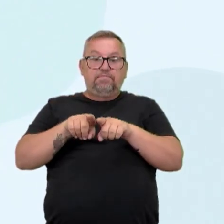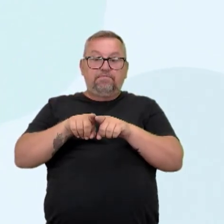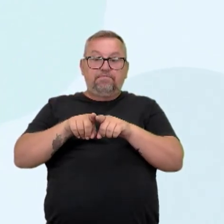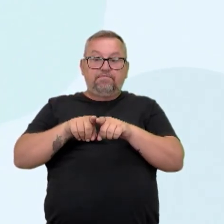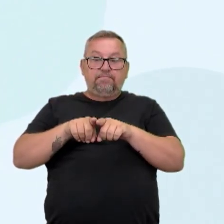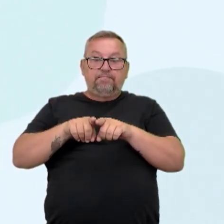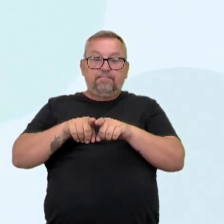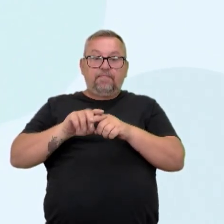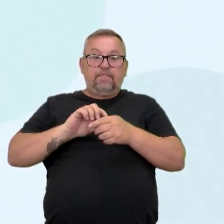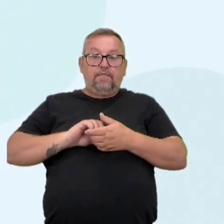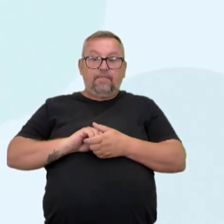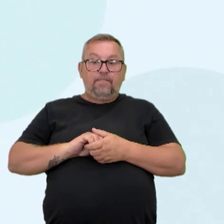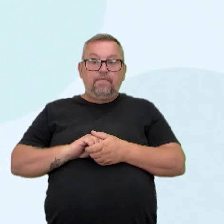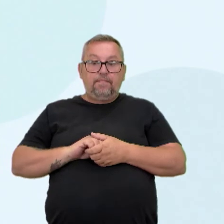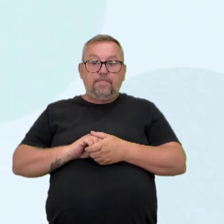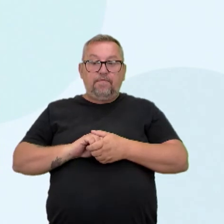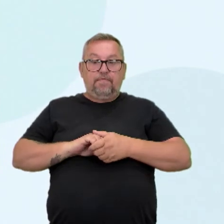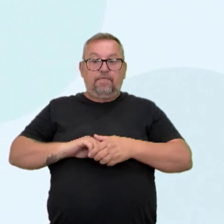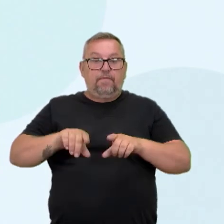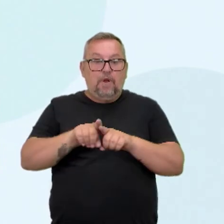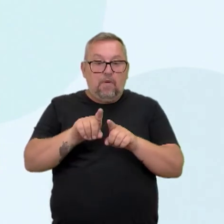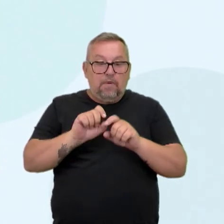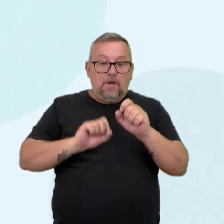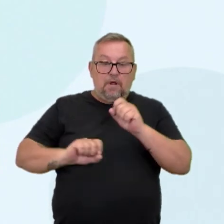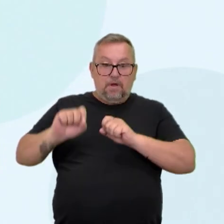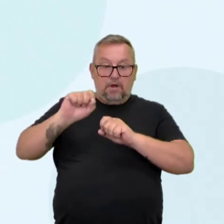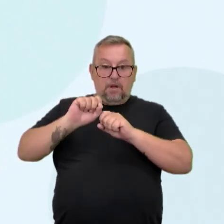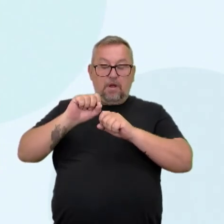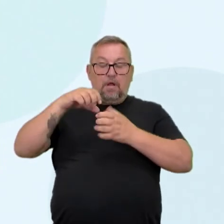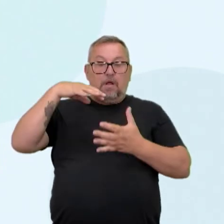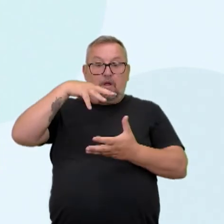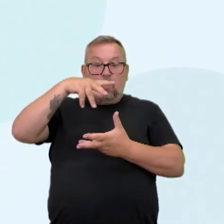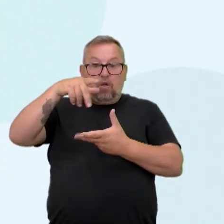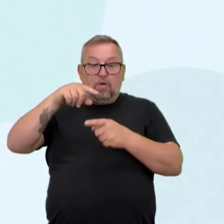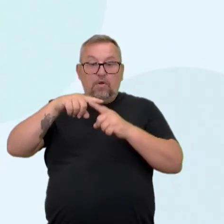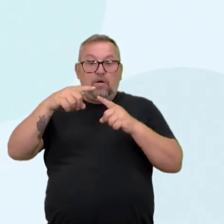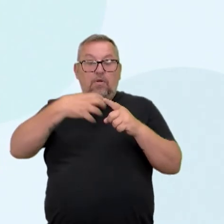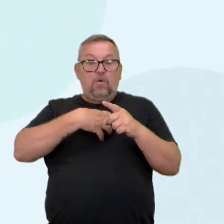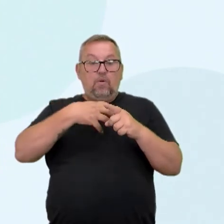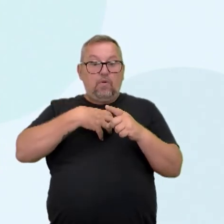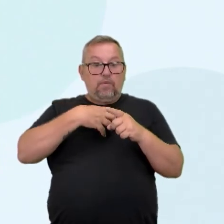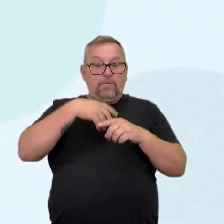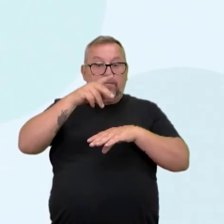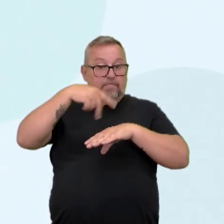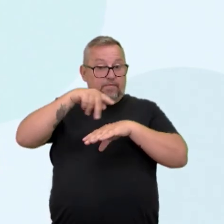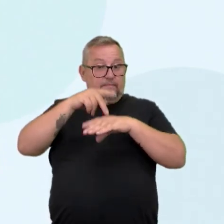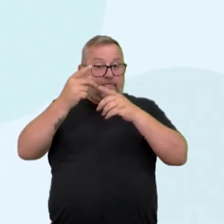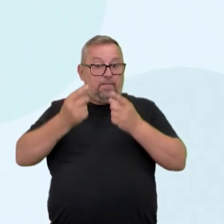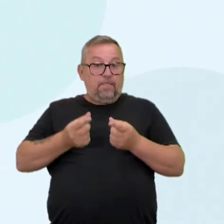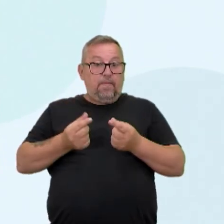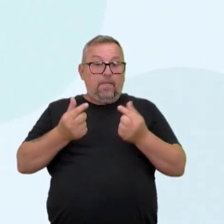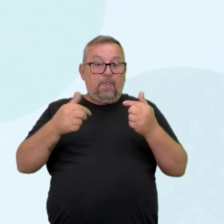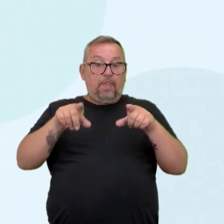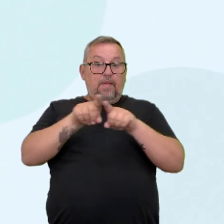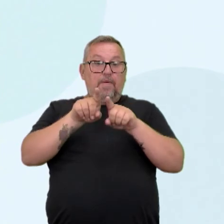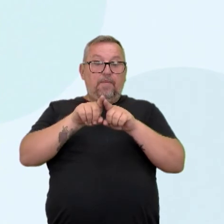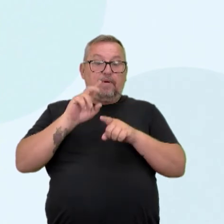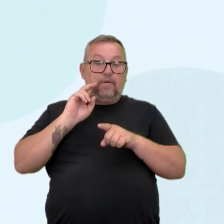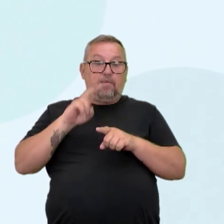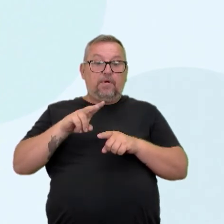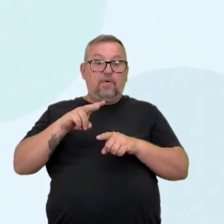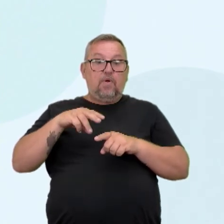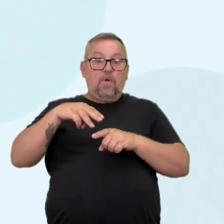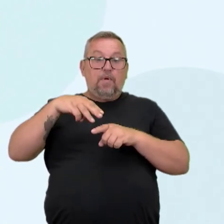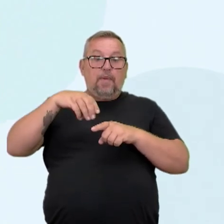E ali, de novo, eu começo. A globalização, produtos e comportamento de países ricos, aumentado pela